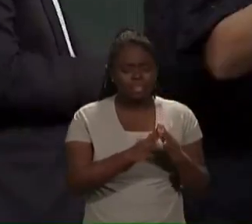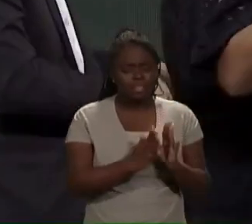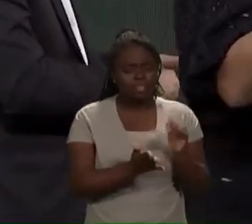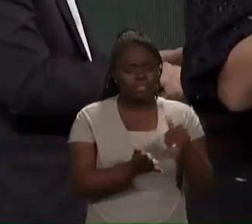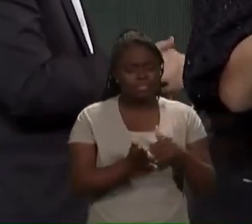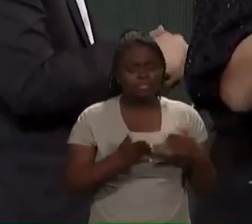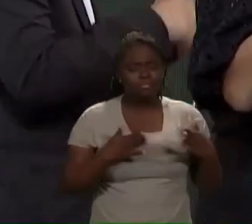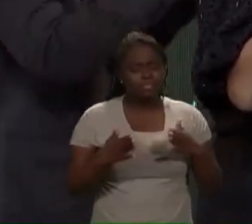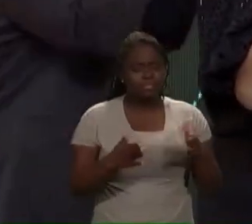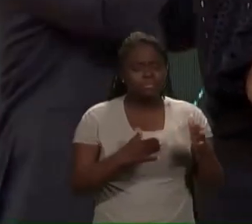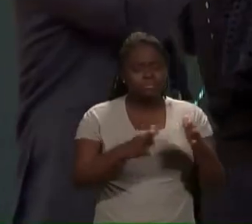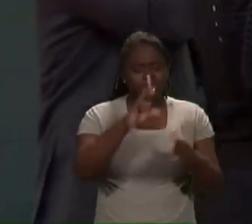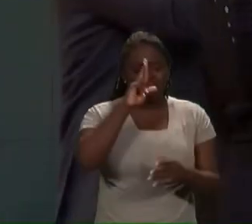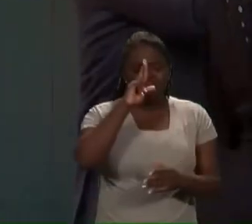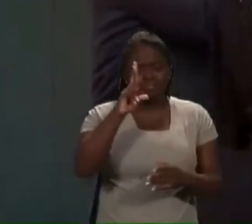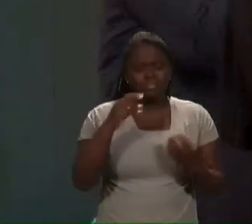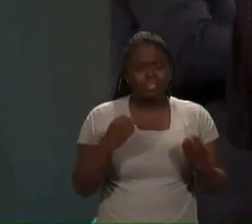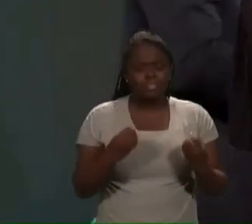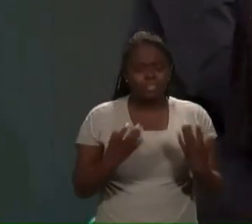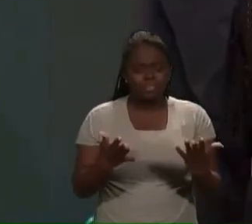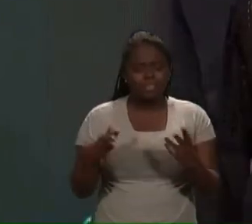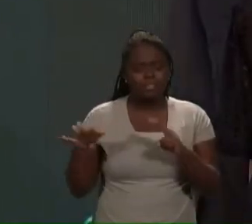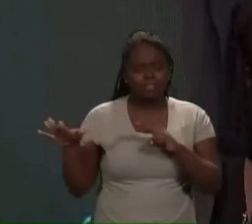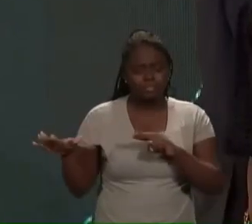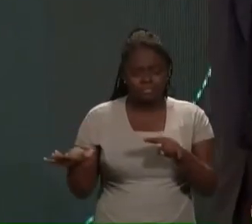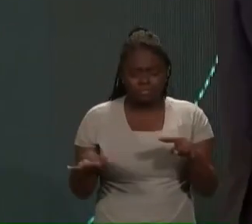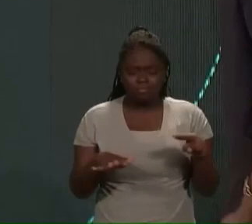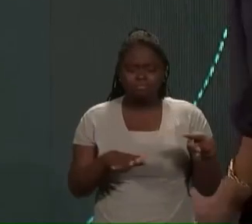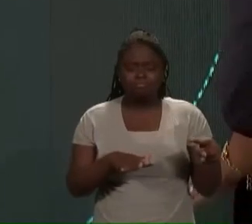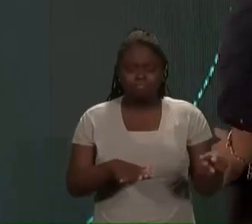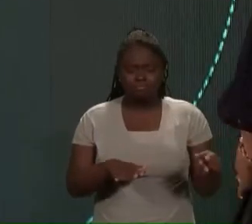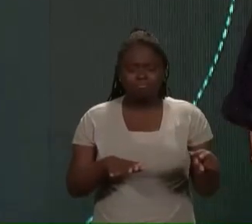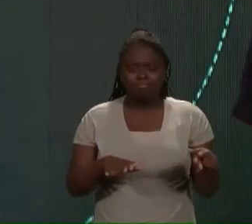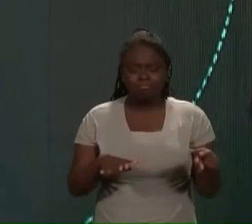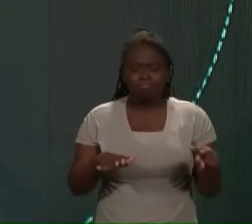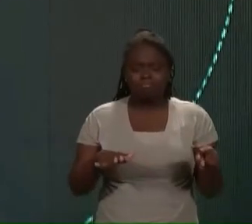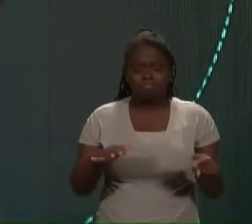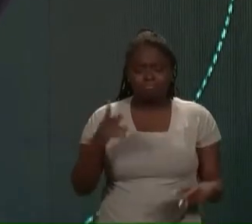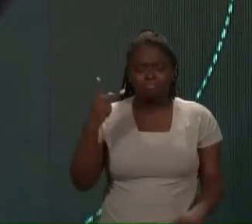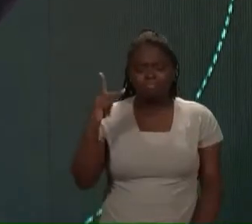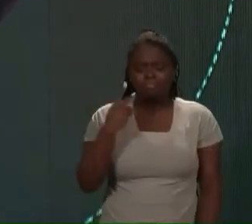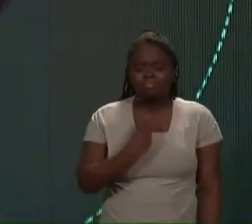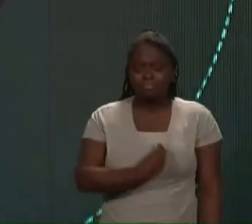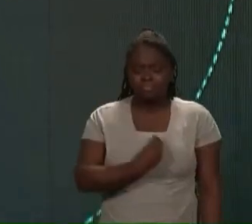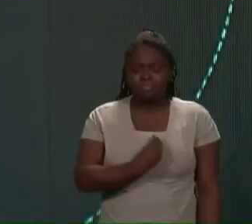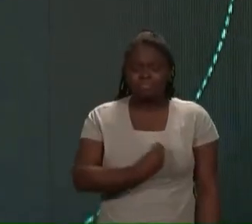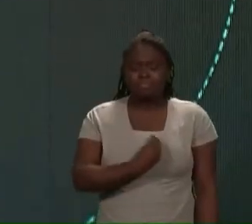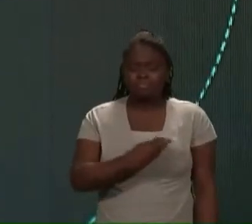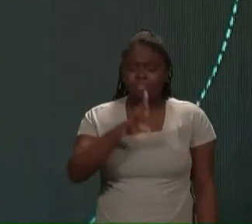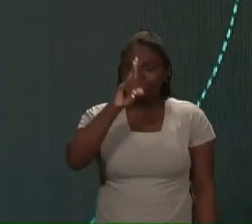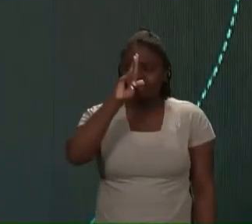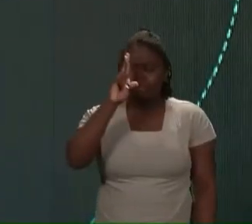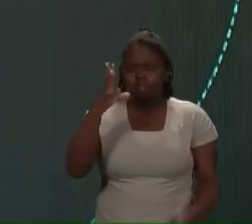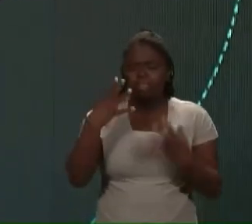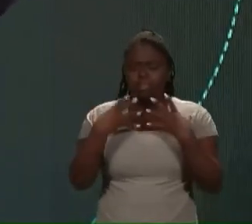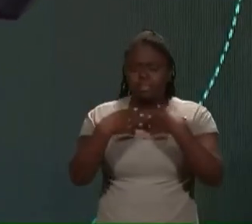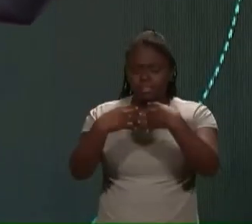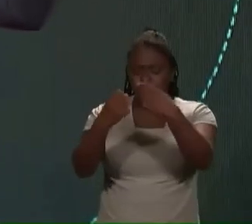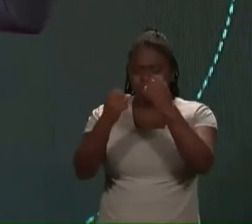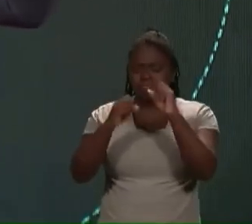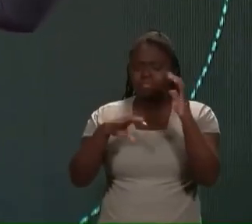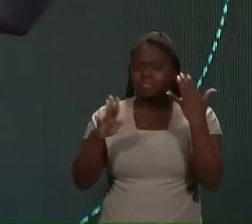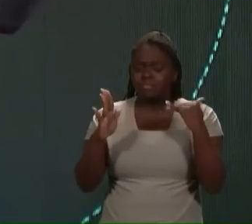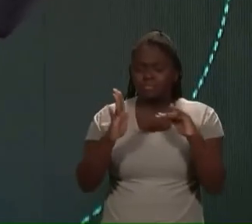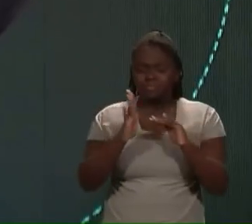Que o Senhor nos conceda uma semana cheia da Tua presença. E que o Senhor receba toda a honra.